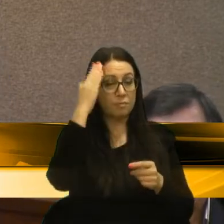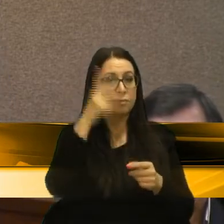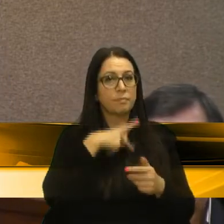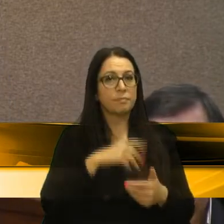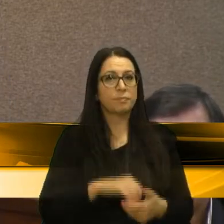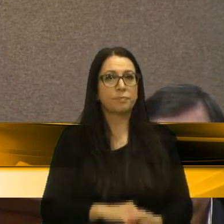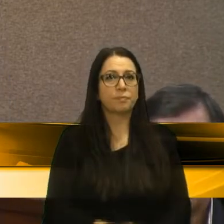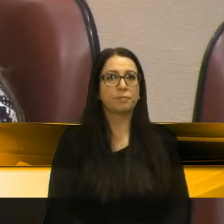presidente, era isso.